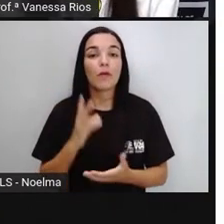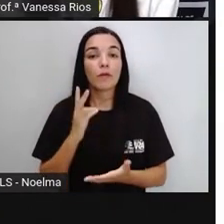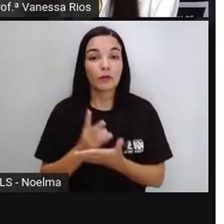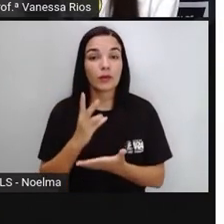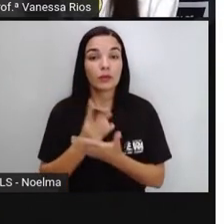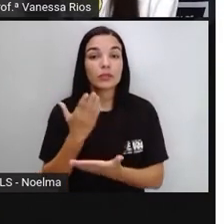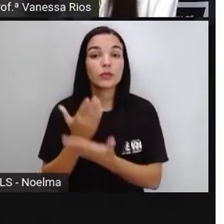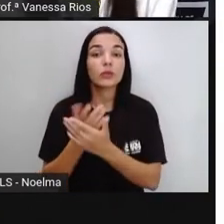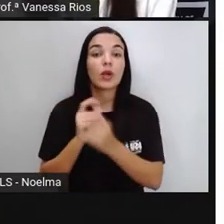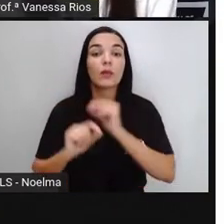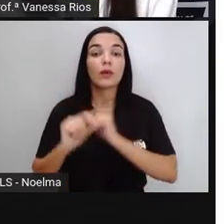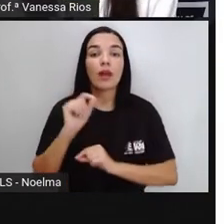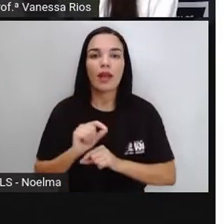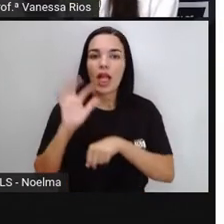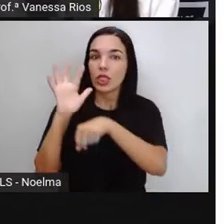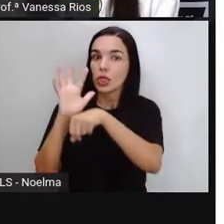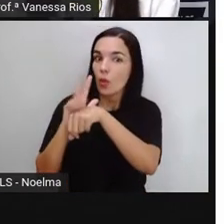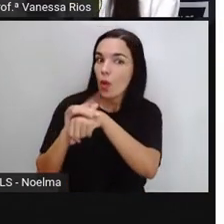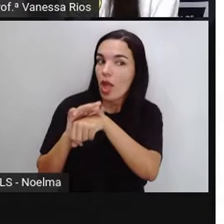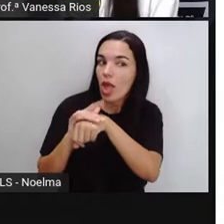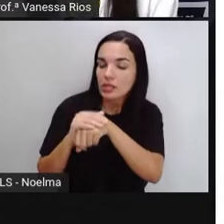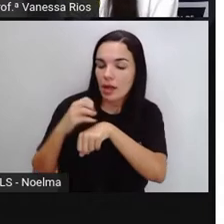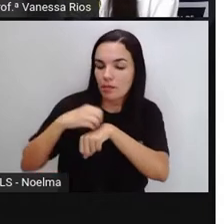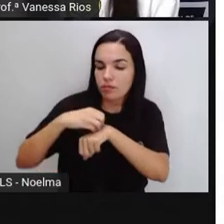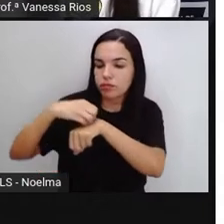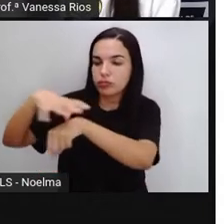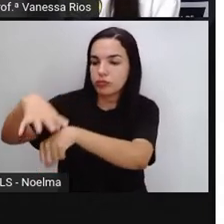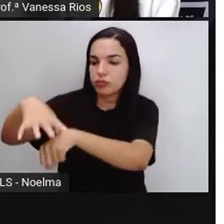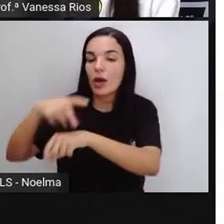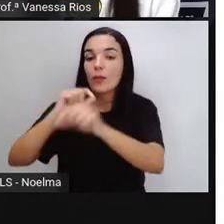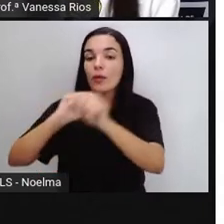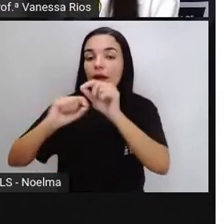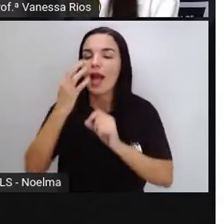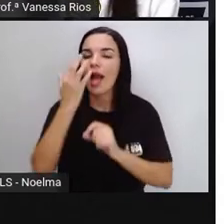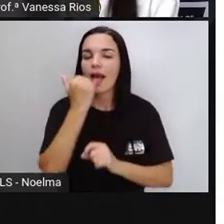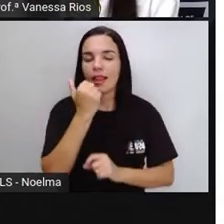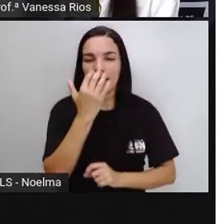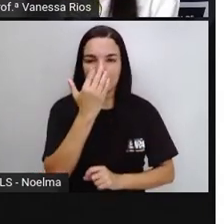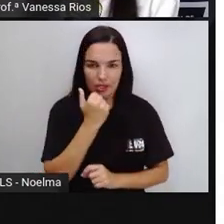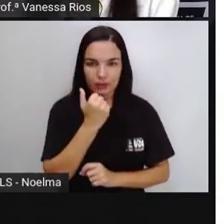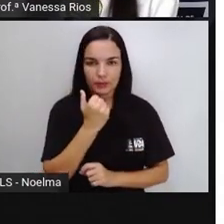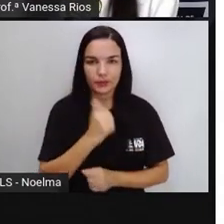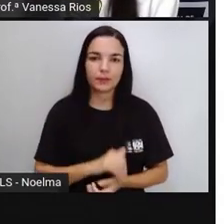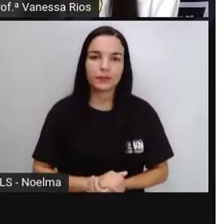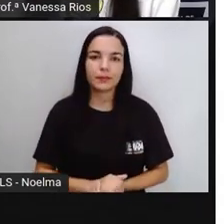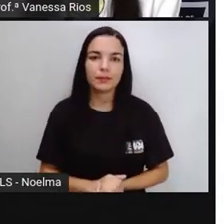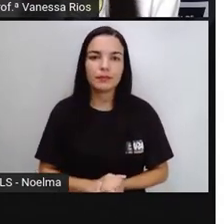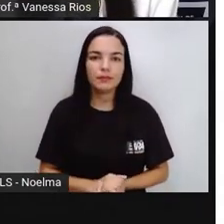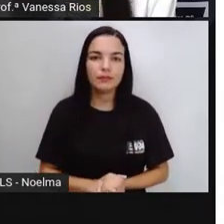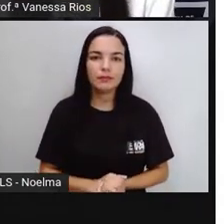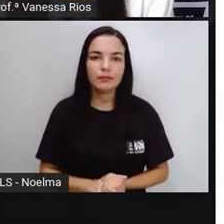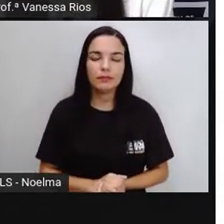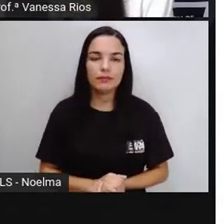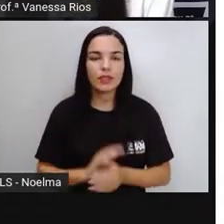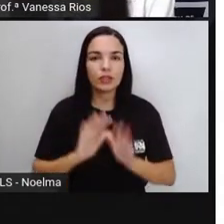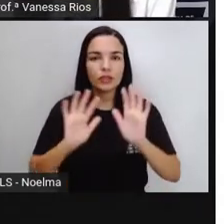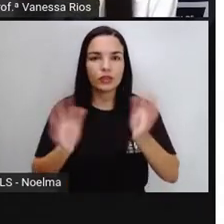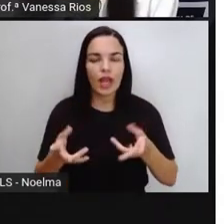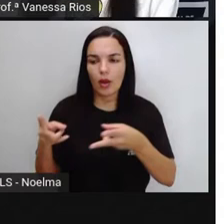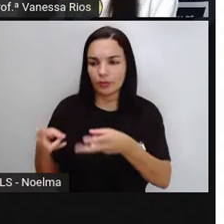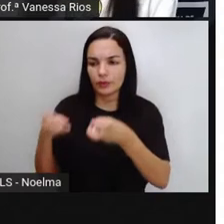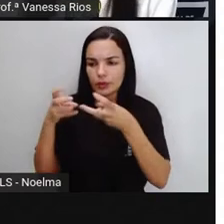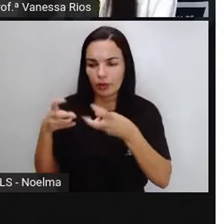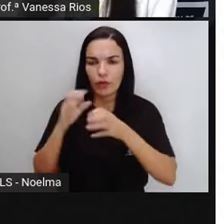vamos estudar sobre doenças transmitidas por alimentos. A gente já observou aí a